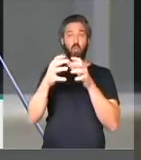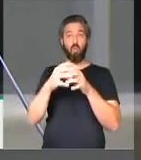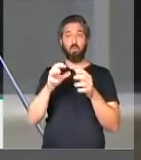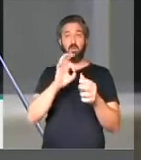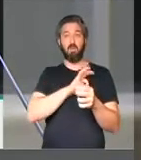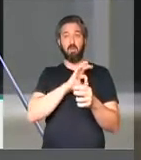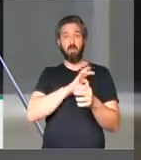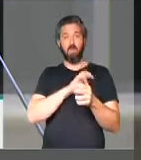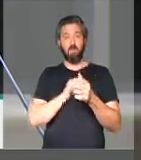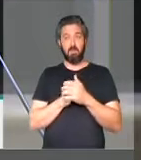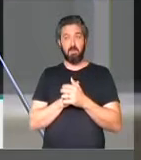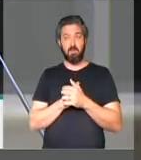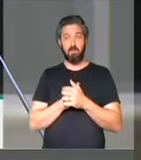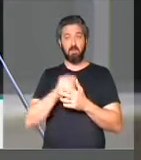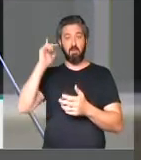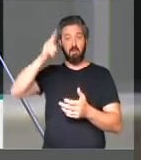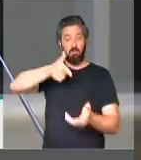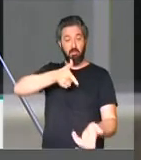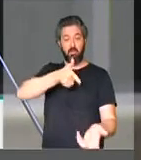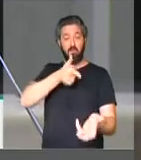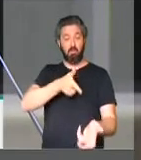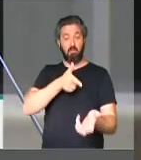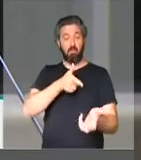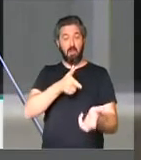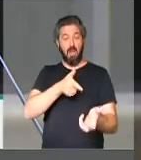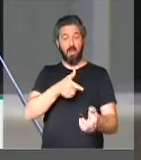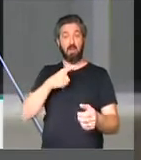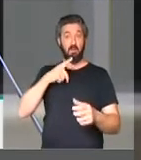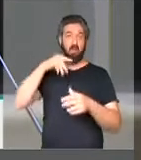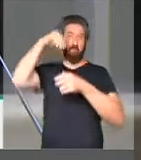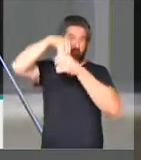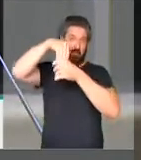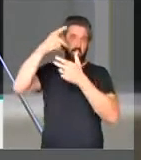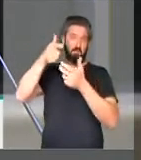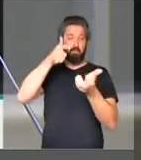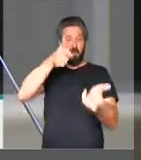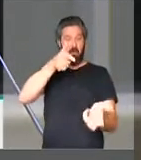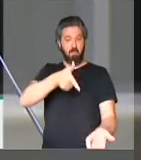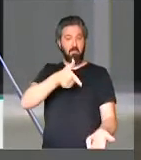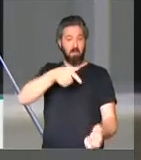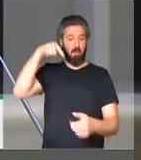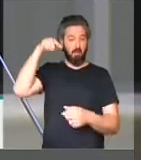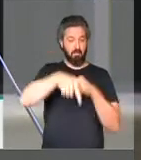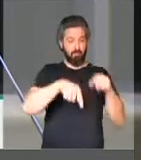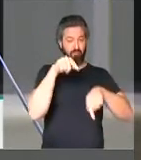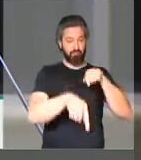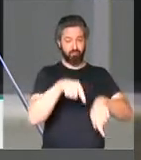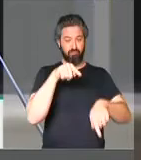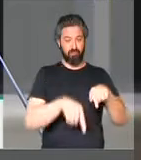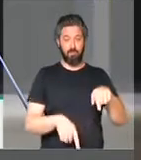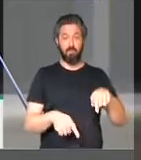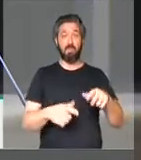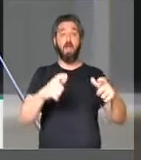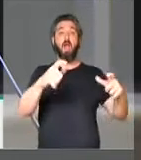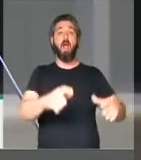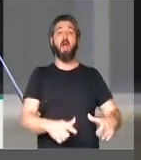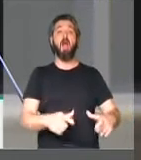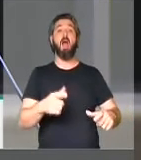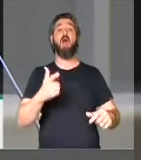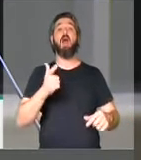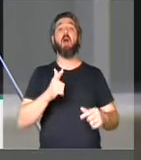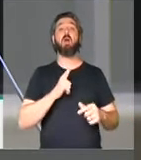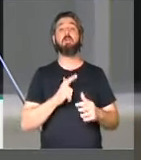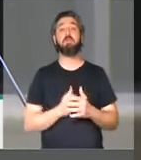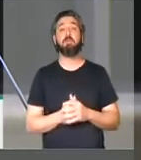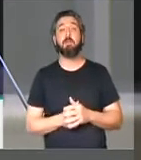atirando de cima, é lógico que ele estava em cima, para baixo. E aonde eles estavam